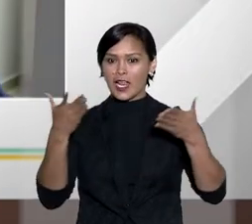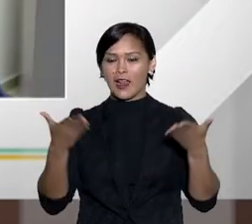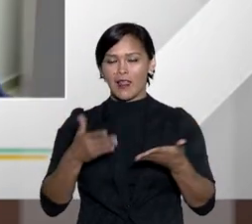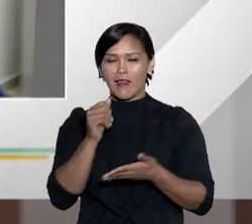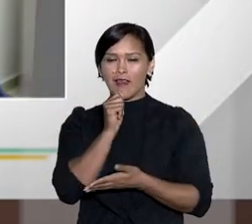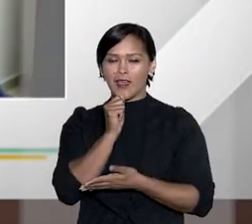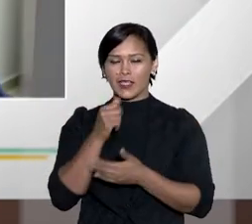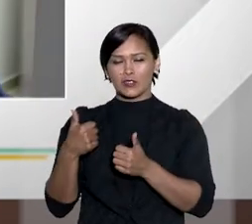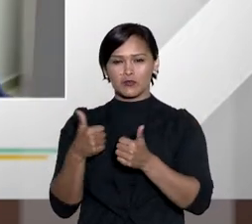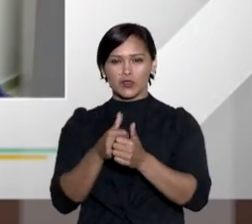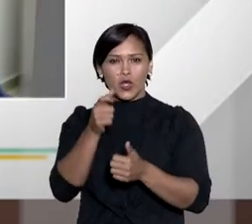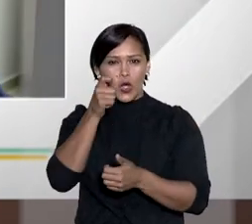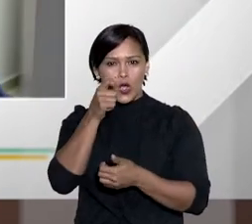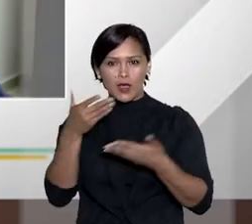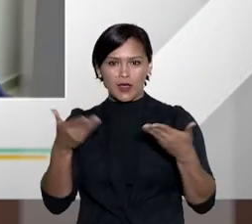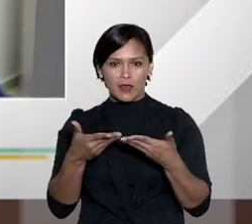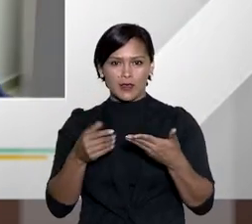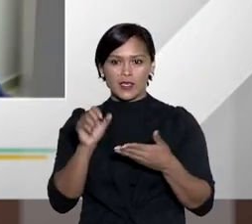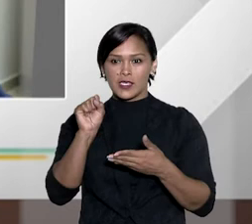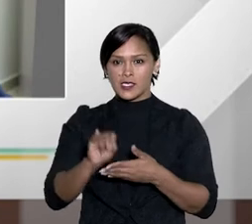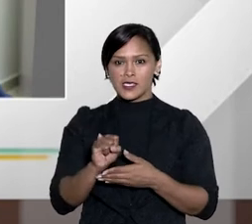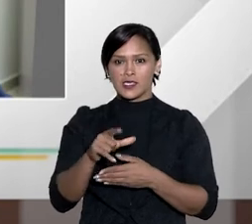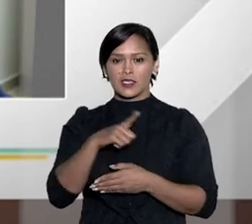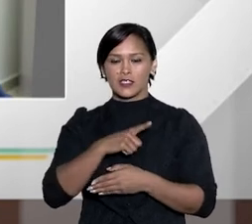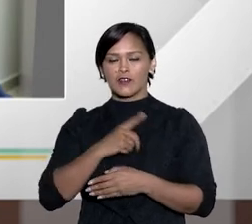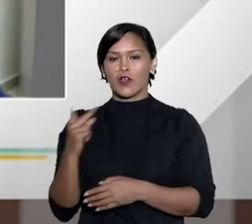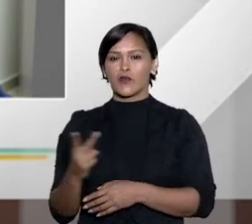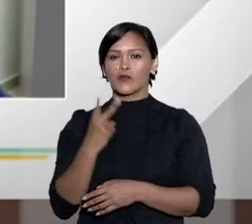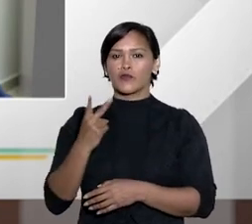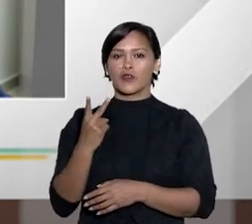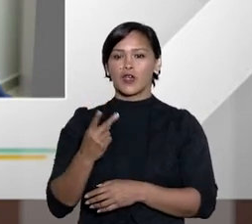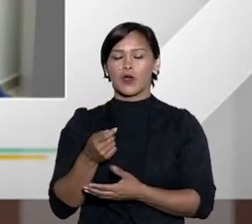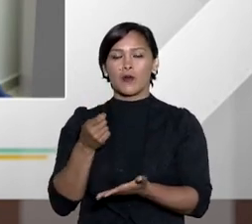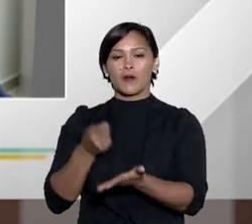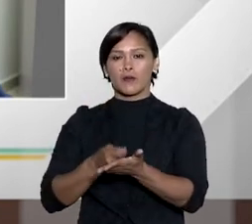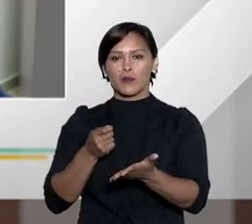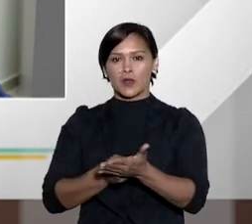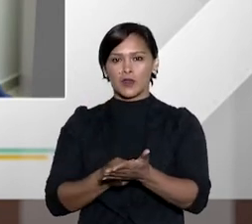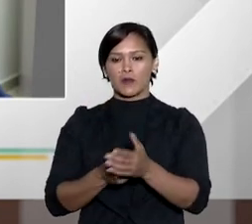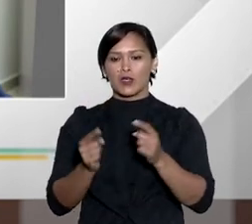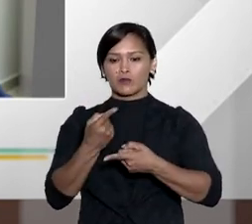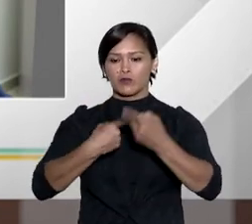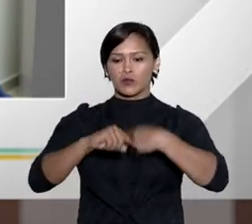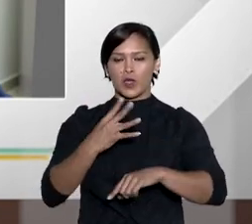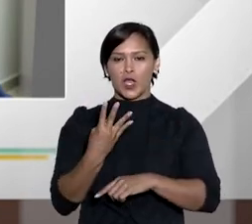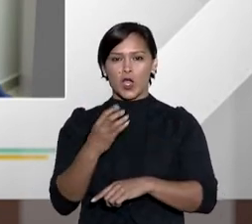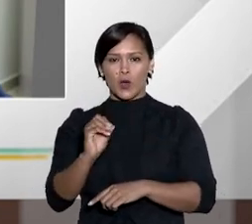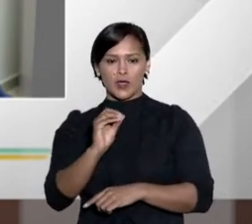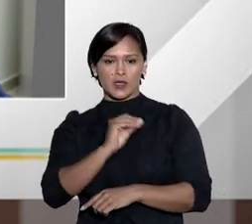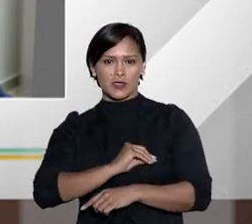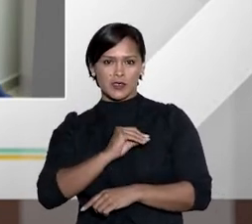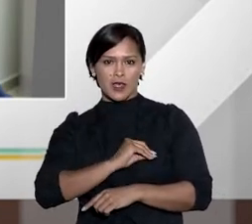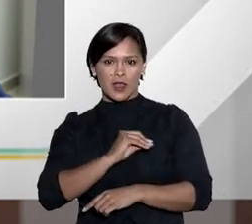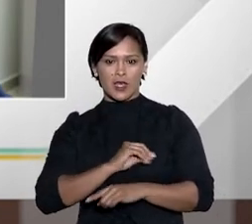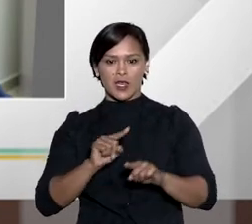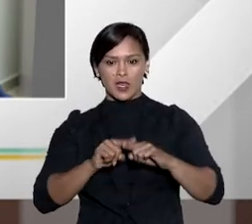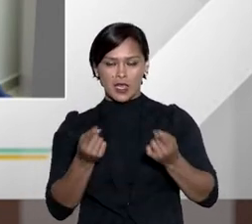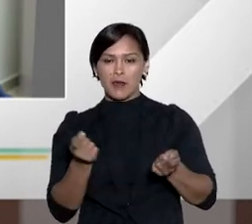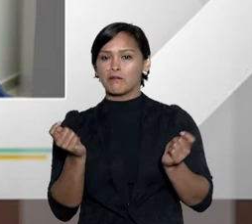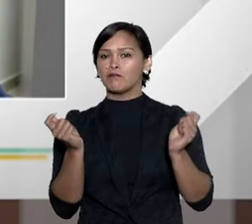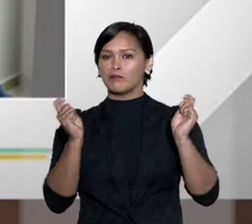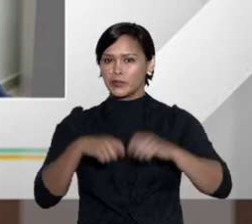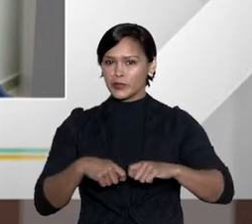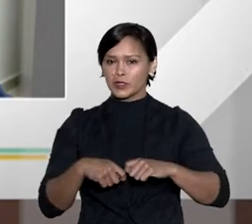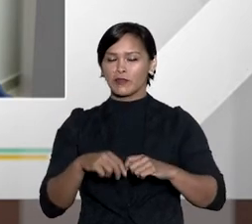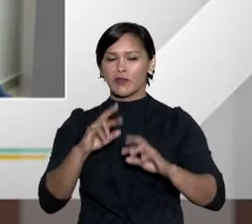Alexandre a gente já falou de valores mas para ficar mais claro ainda para quem nos acompanha agora se tivermos aí um valor para cobrar